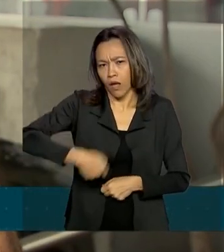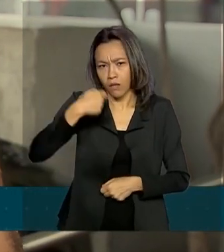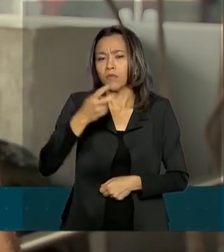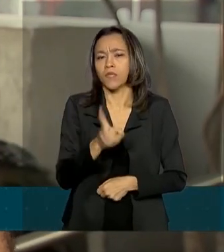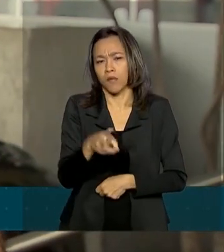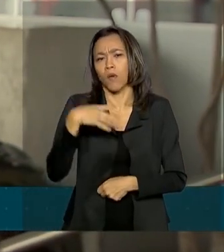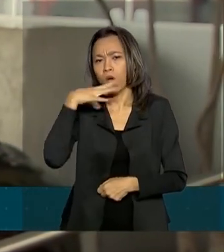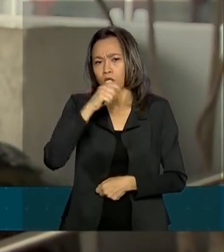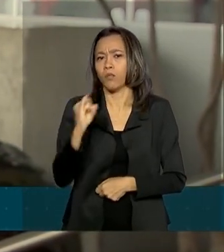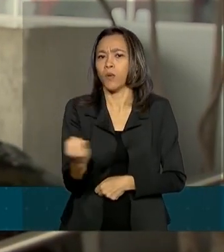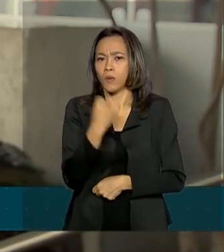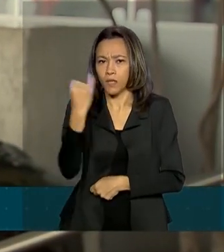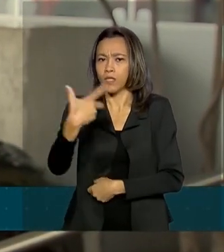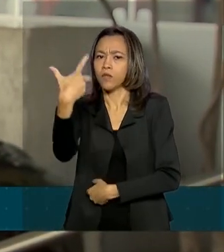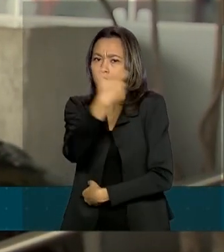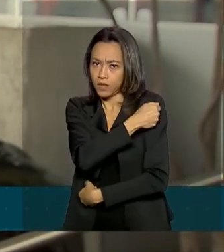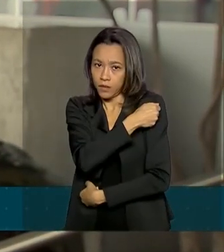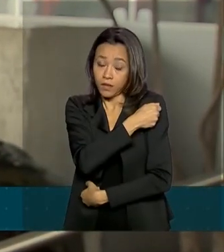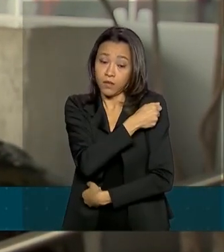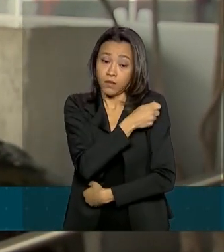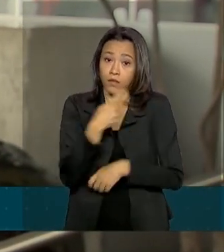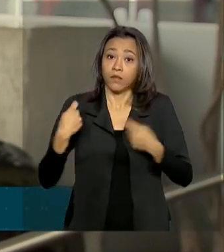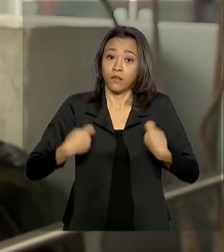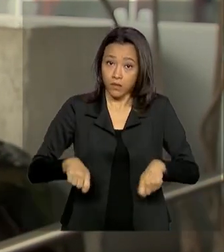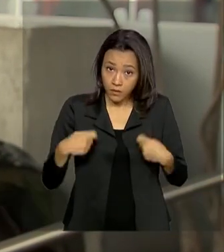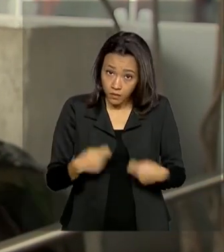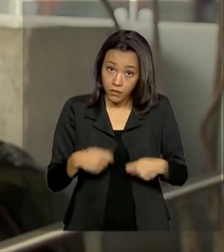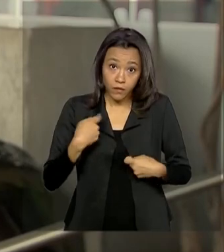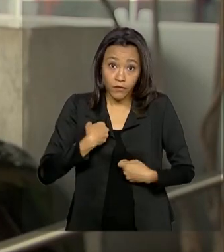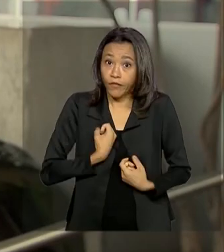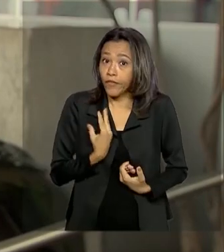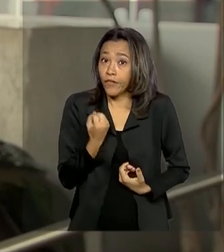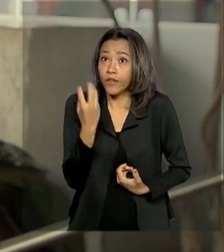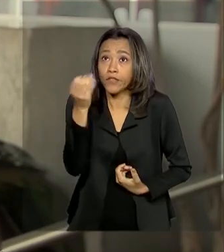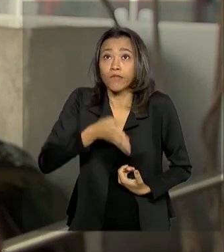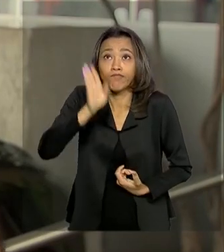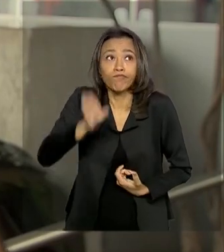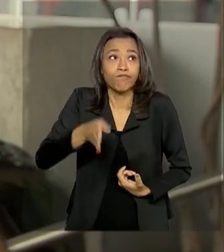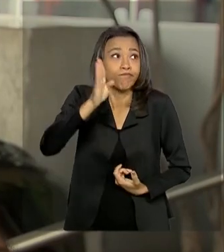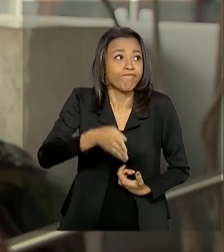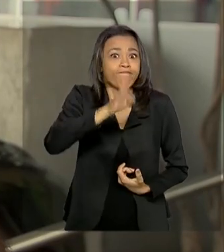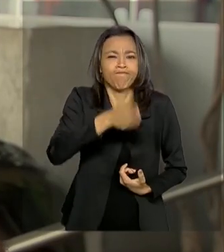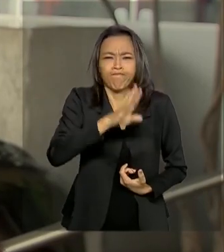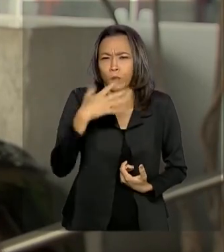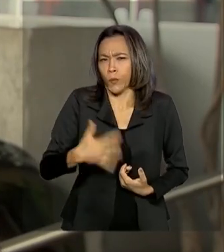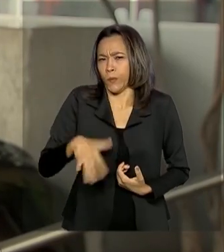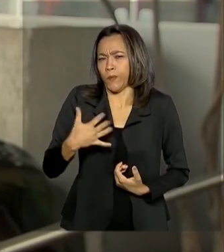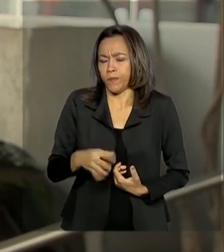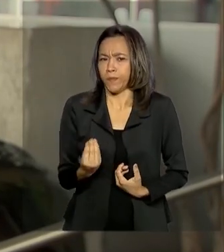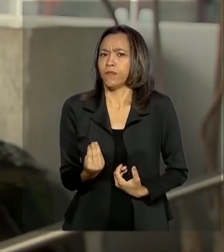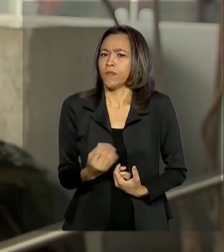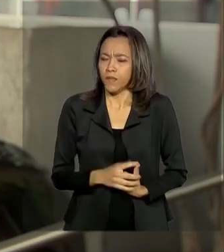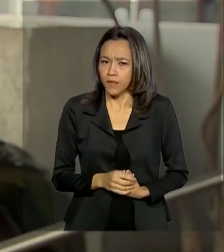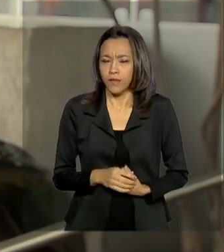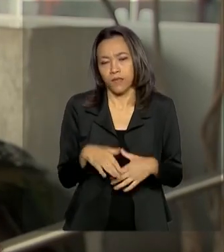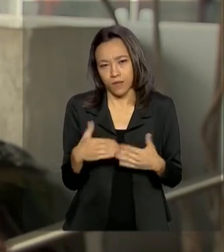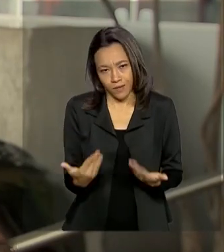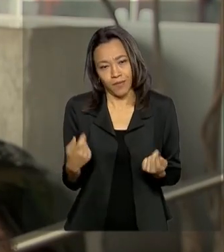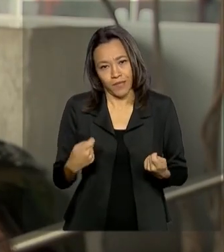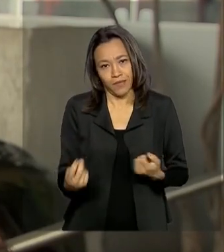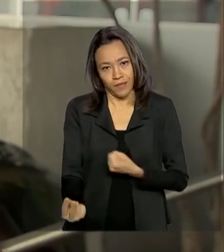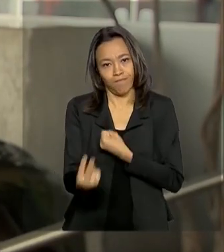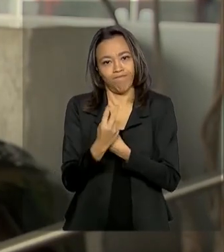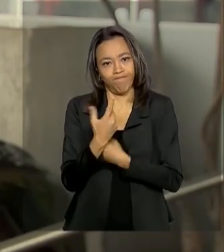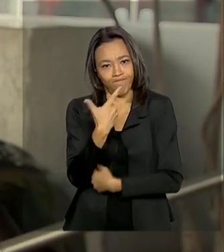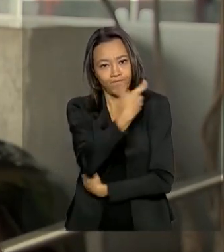a necessidade está na estrada também, viaja muito, né, então tem que vacinar.